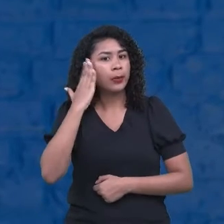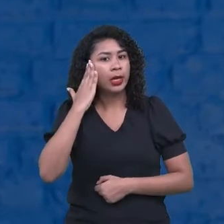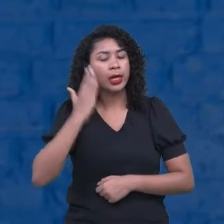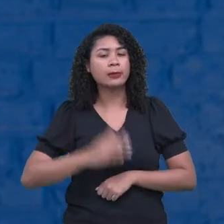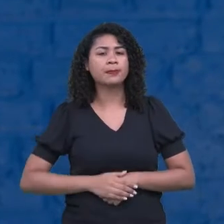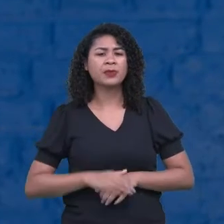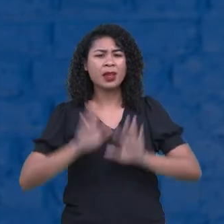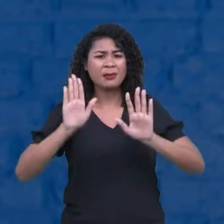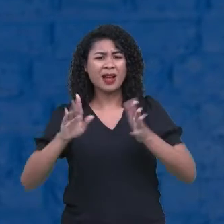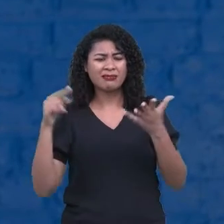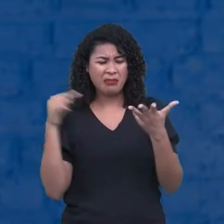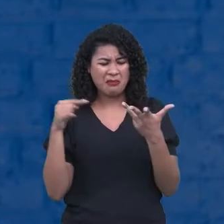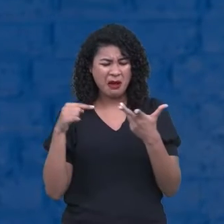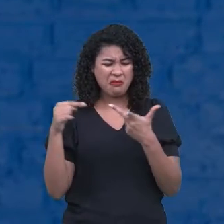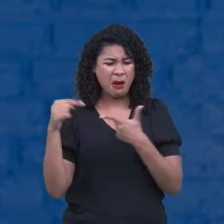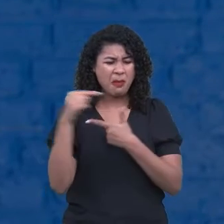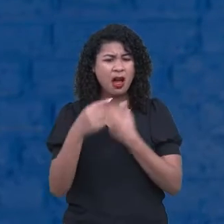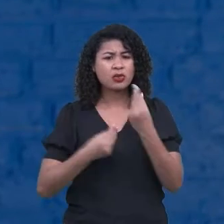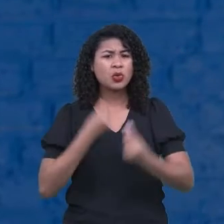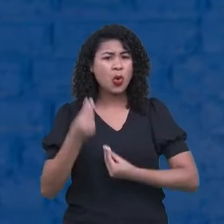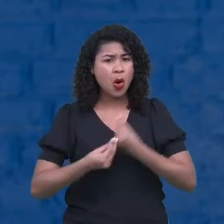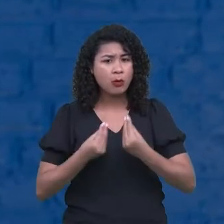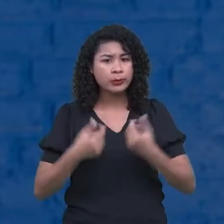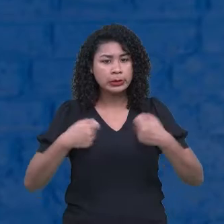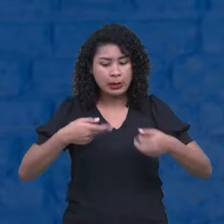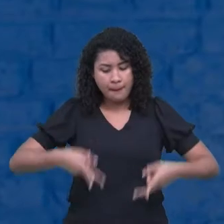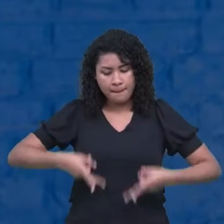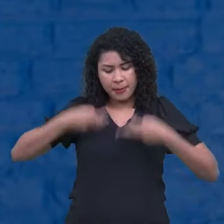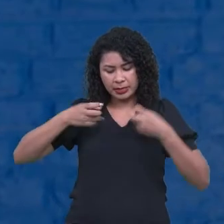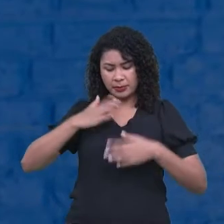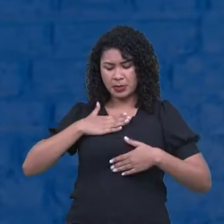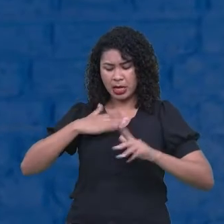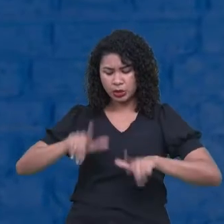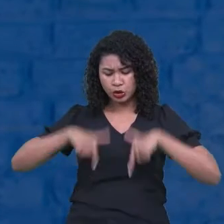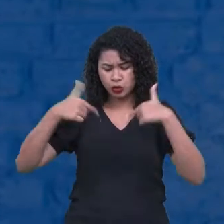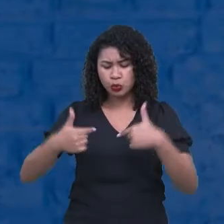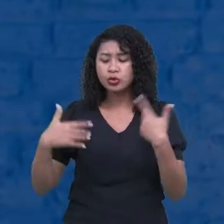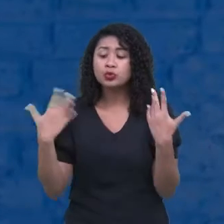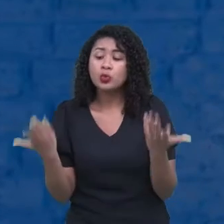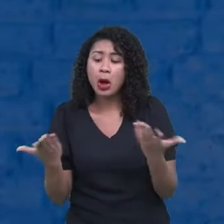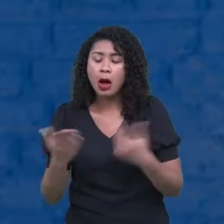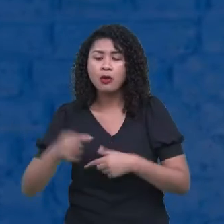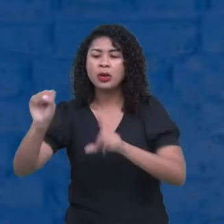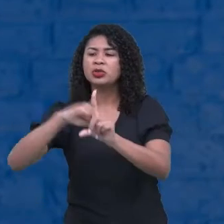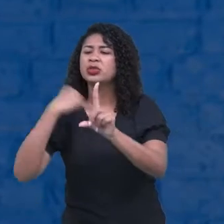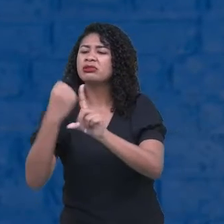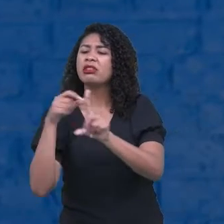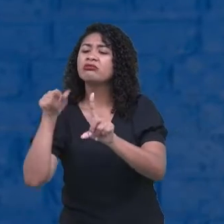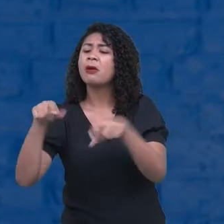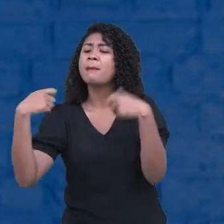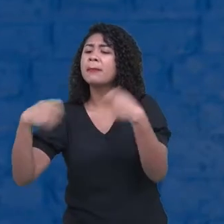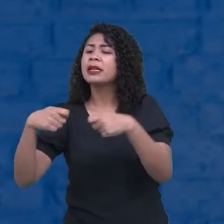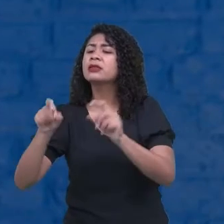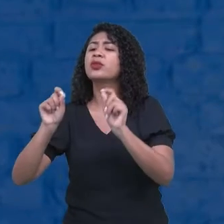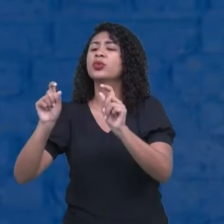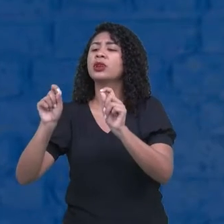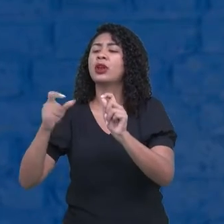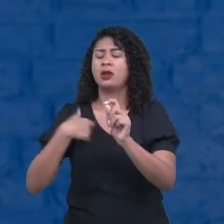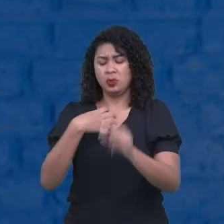certo, ter a minha atitude, ver o que a sociedade precisa, ver o que eu me sinto feliz em fazer,